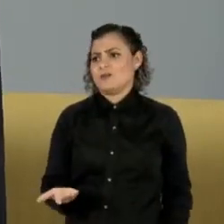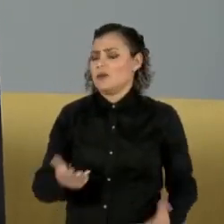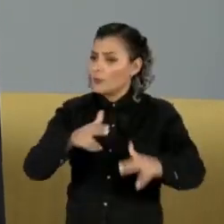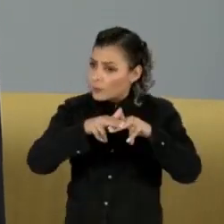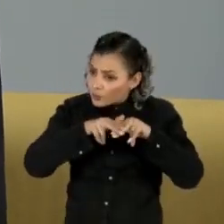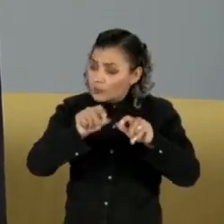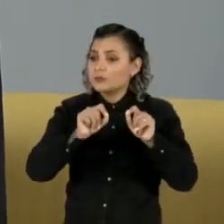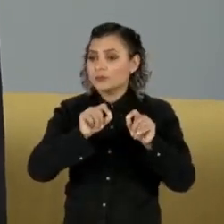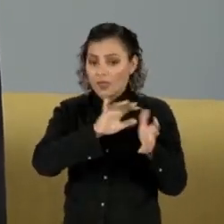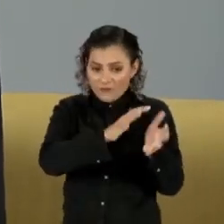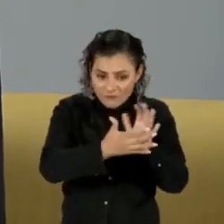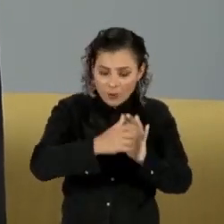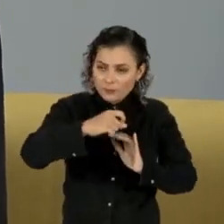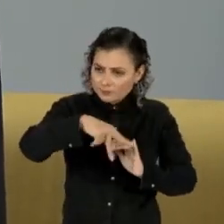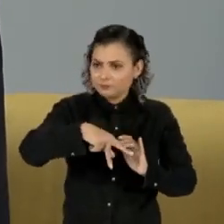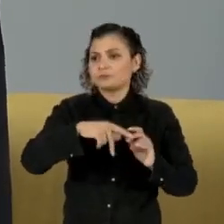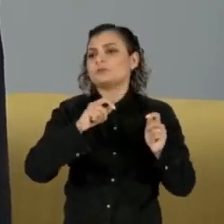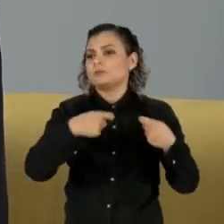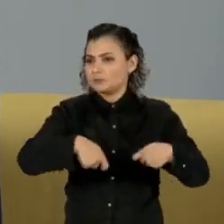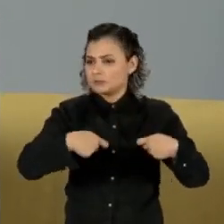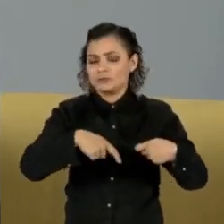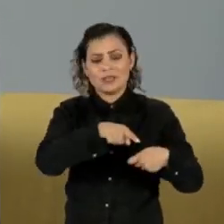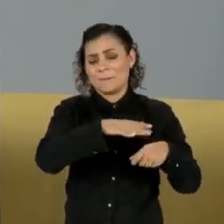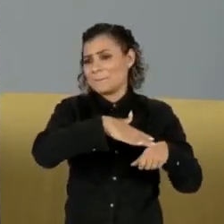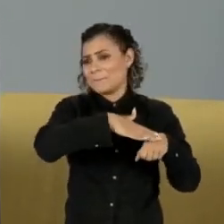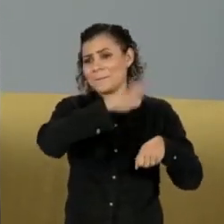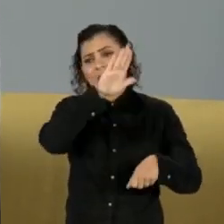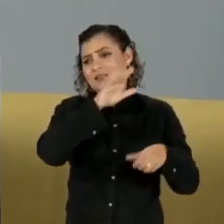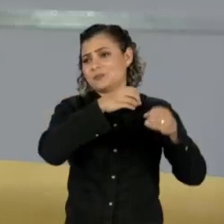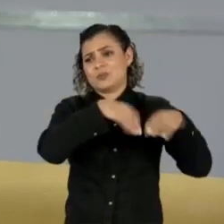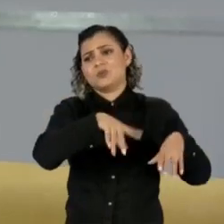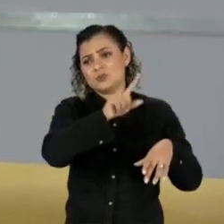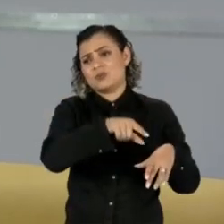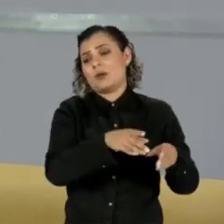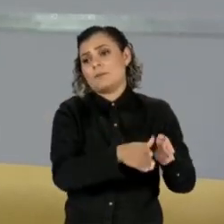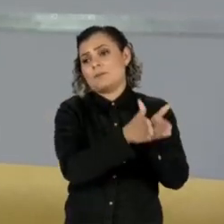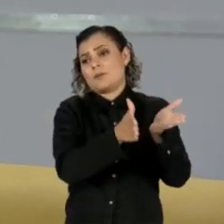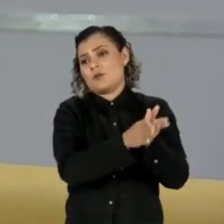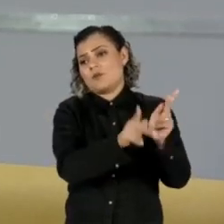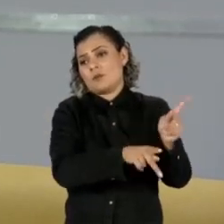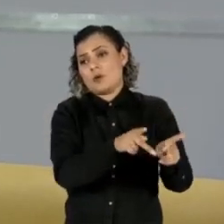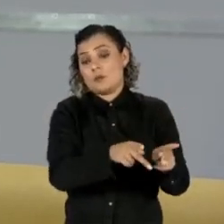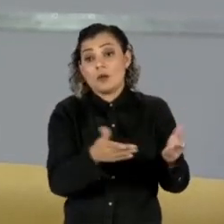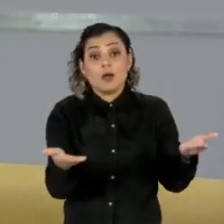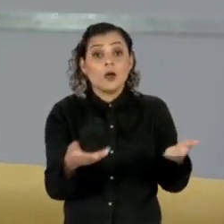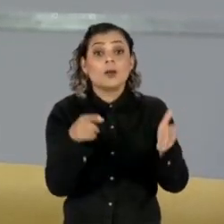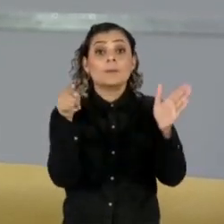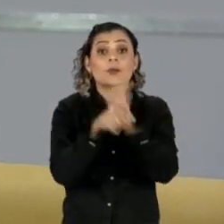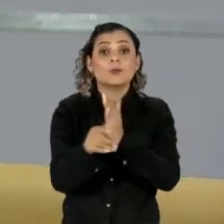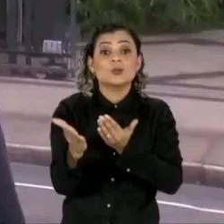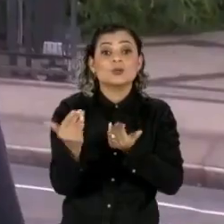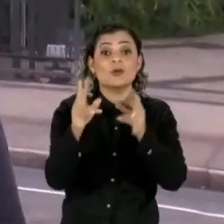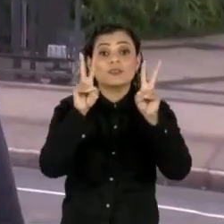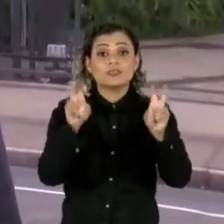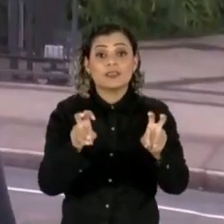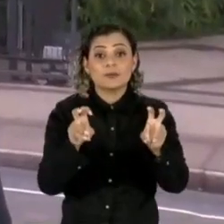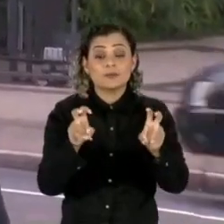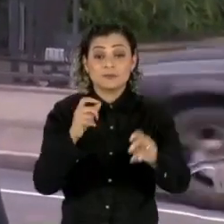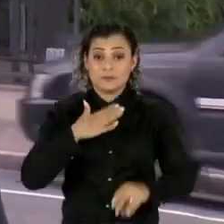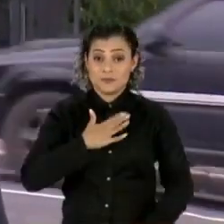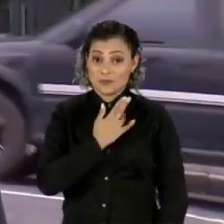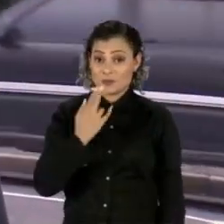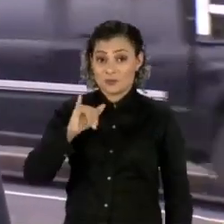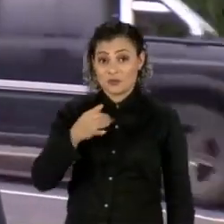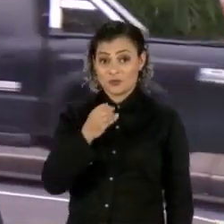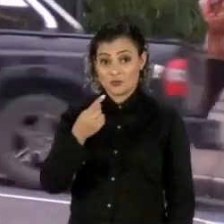lógica da reforma, serão as mais afetadas. E uma última pergunta de um jovem, né, sobre a Previdência. Meu nome é João